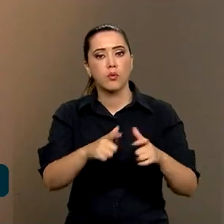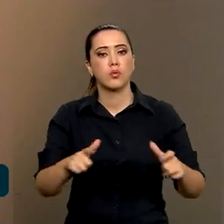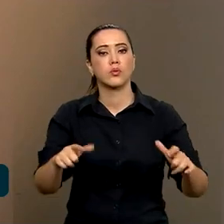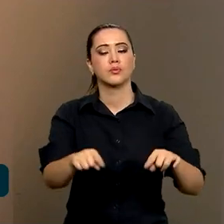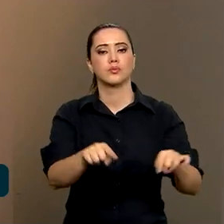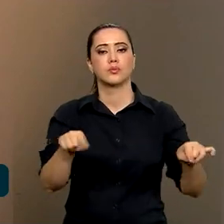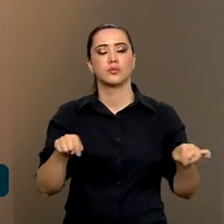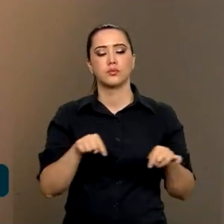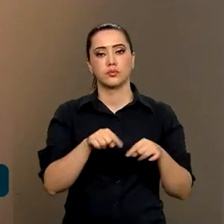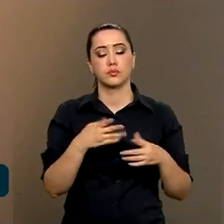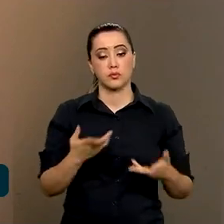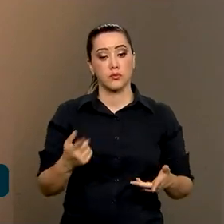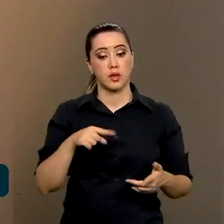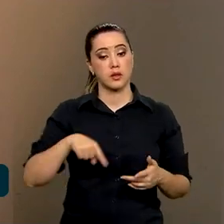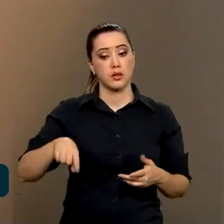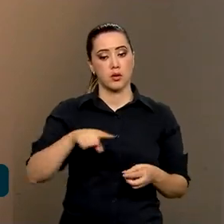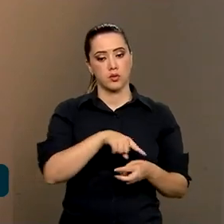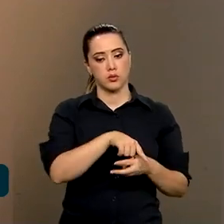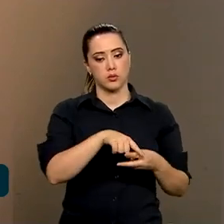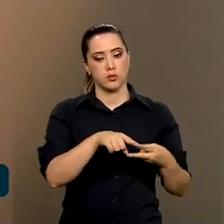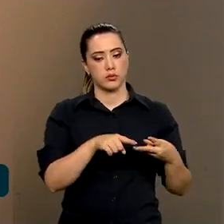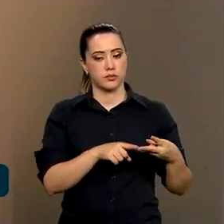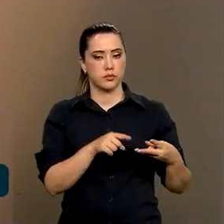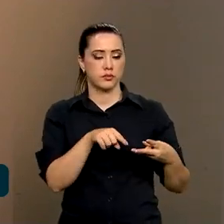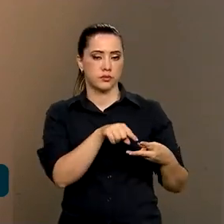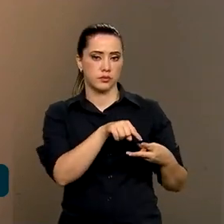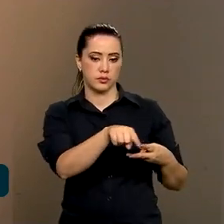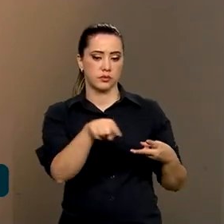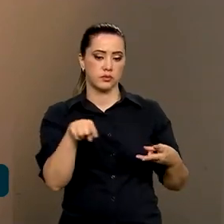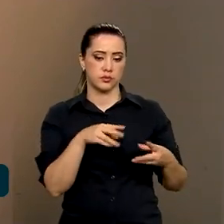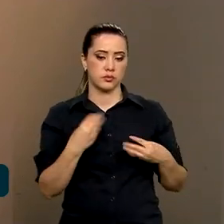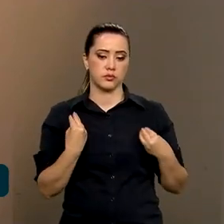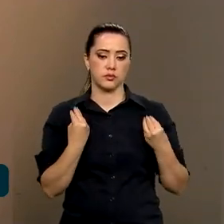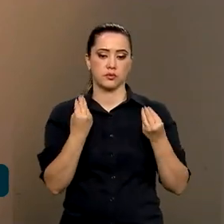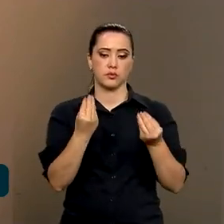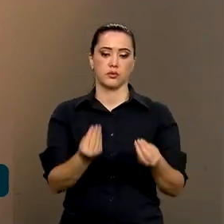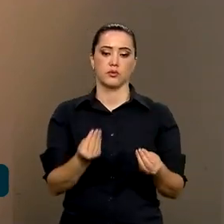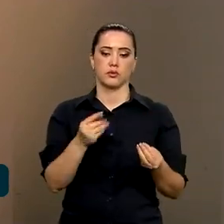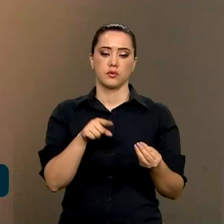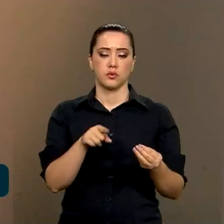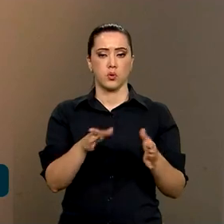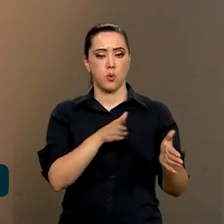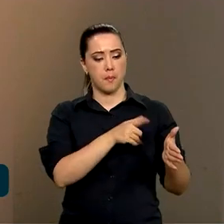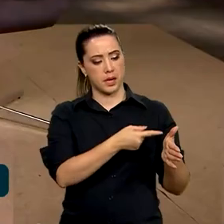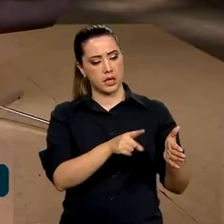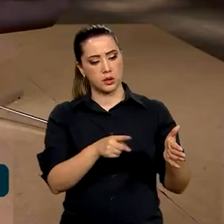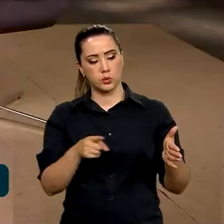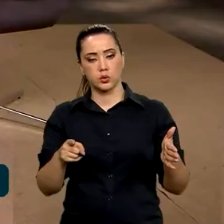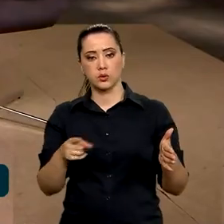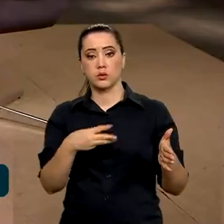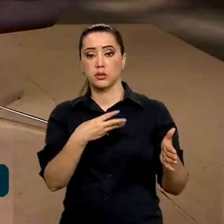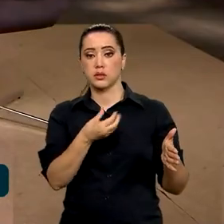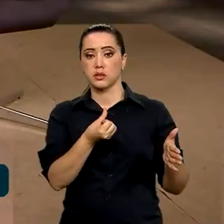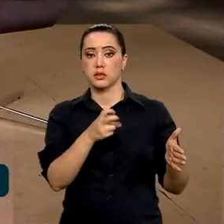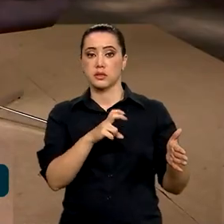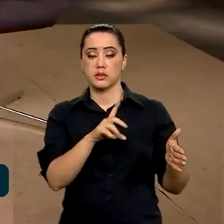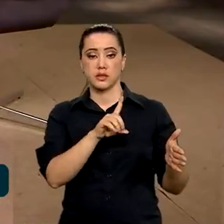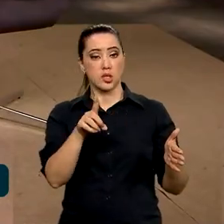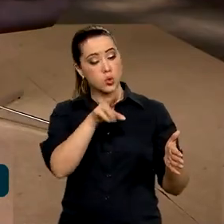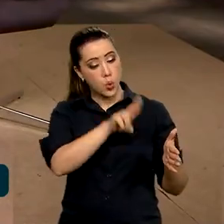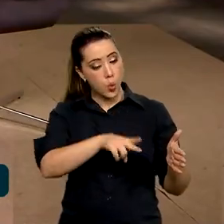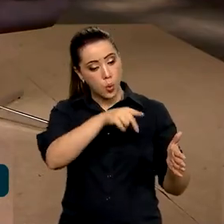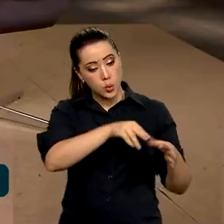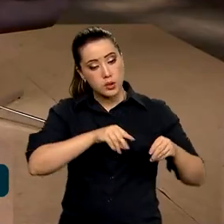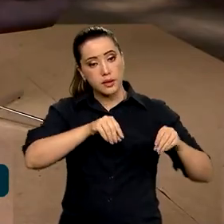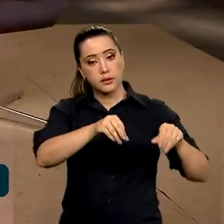barquiária, né? Com isso, você garante uma atividade econômica 365 dias ao ano